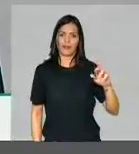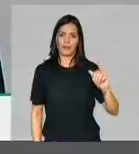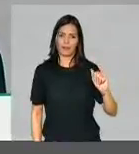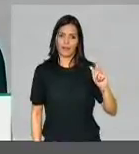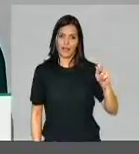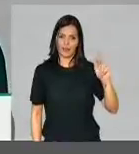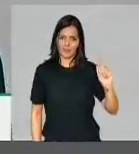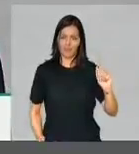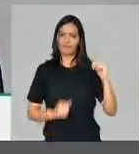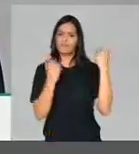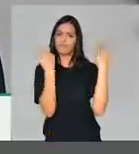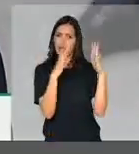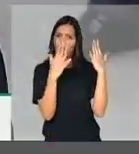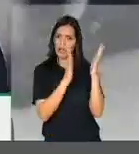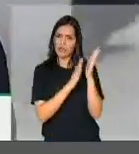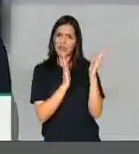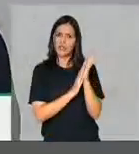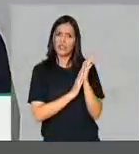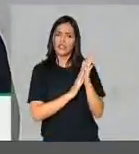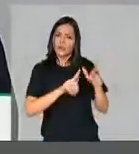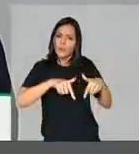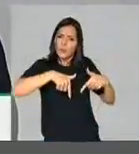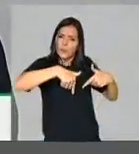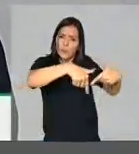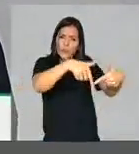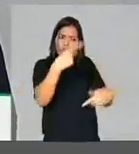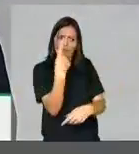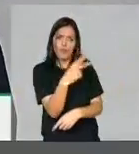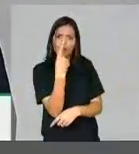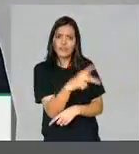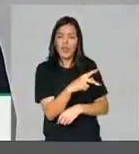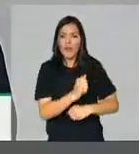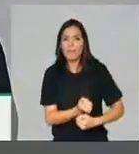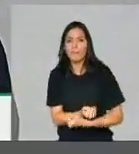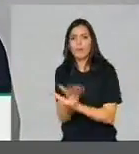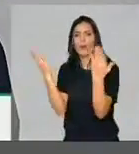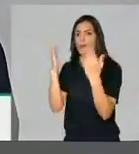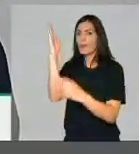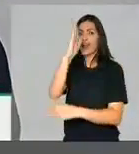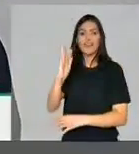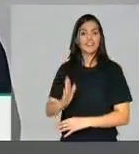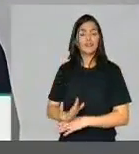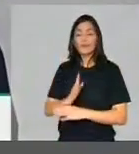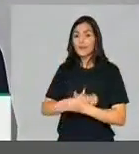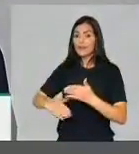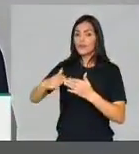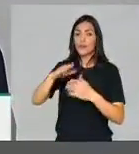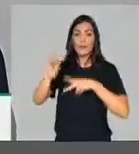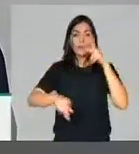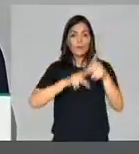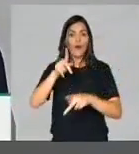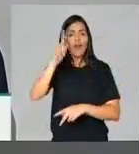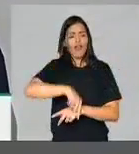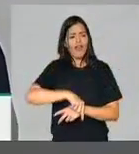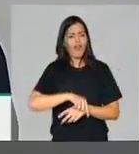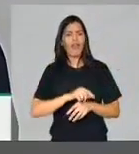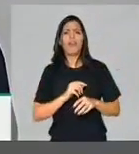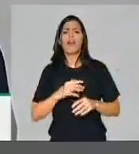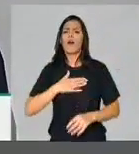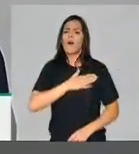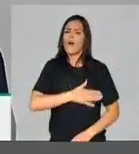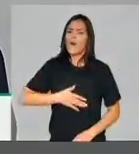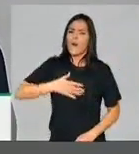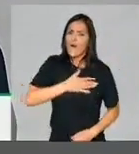ao que vocês têm feito para o país. Isso é, para todos nós brasileiros, um sistema de orgulho